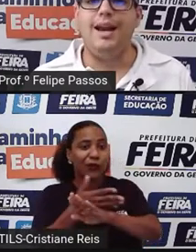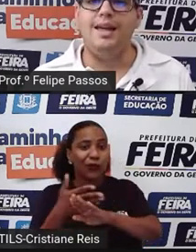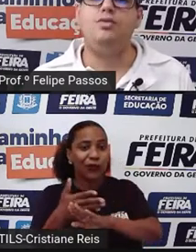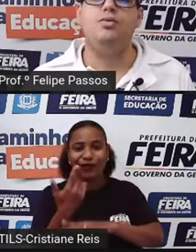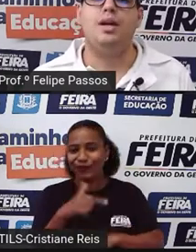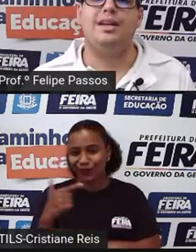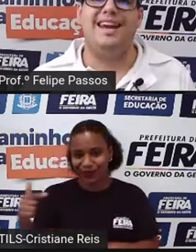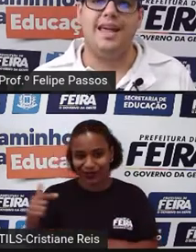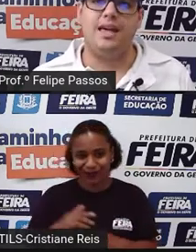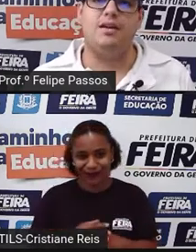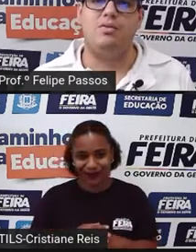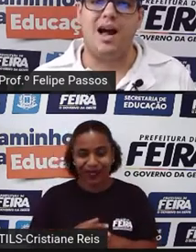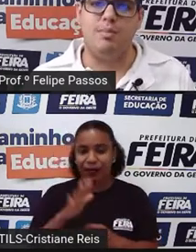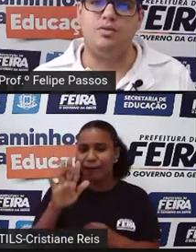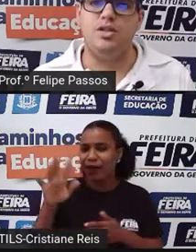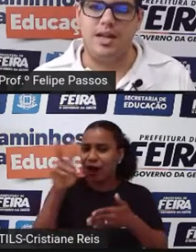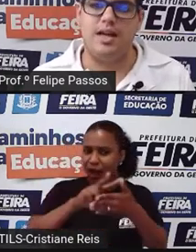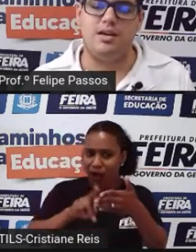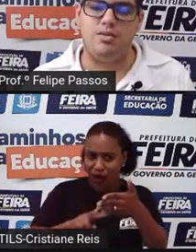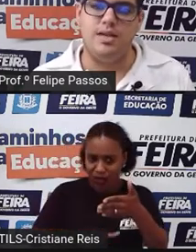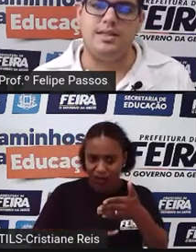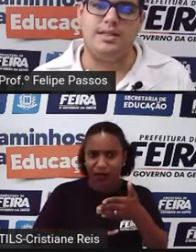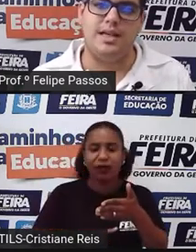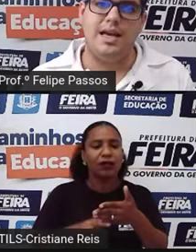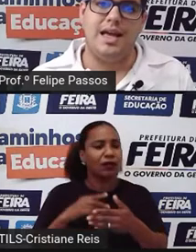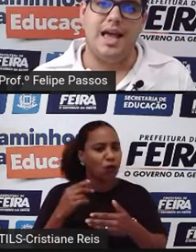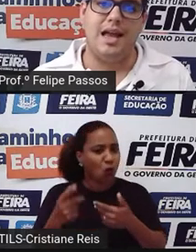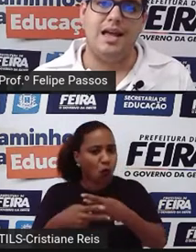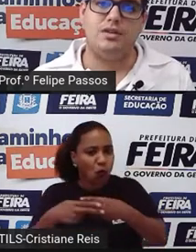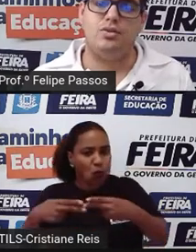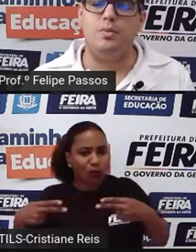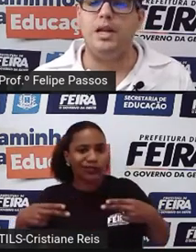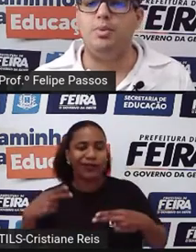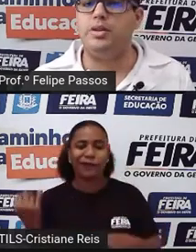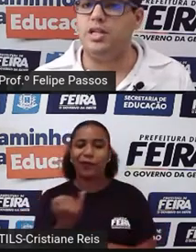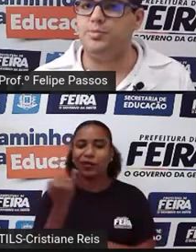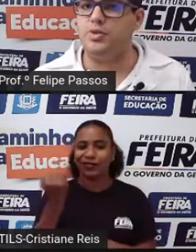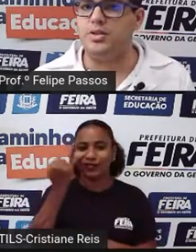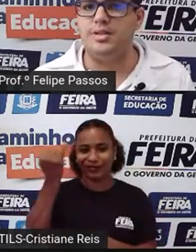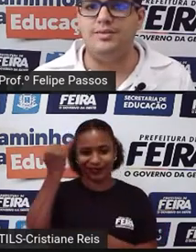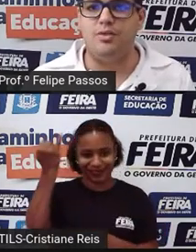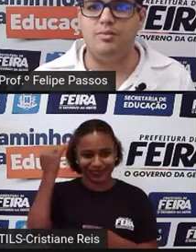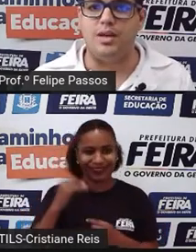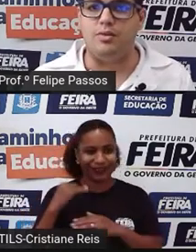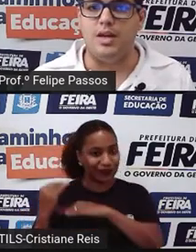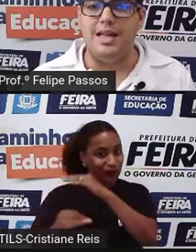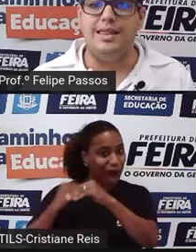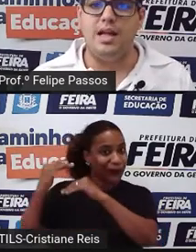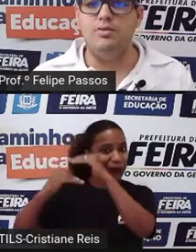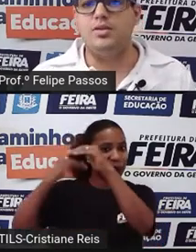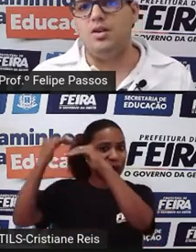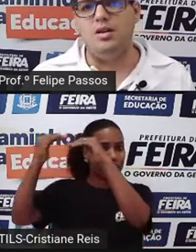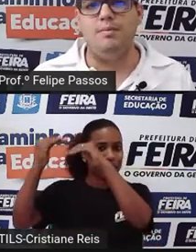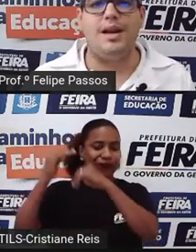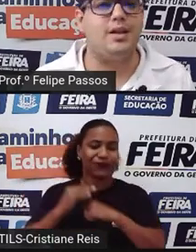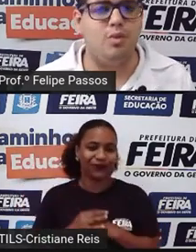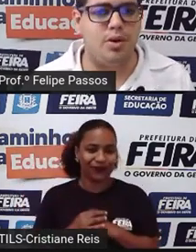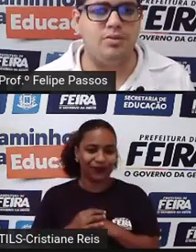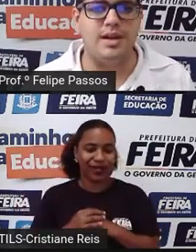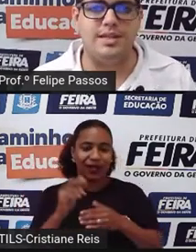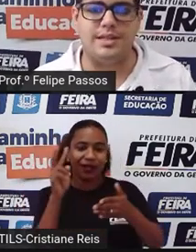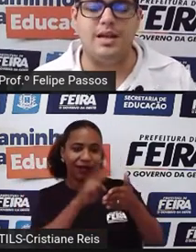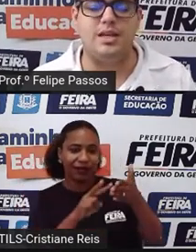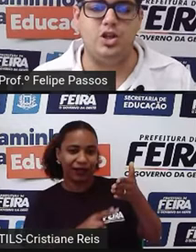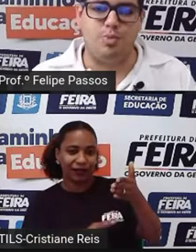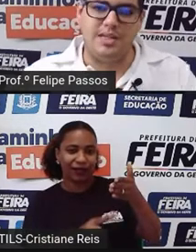a leitura, o hábito de ler coisas, ela é super importante para o nosso desenvolvimento, não só para a língua